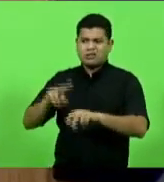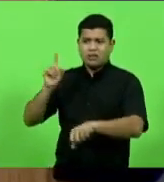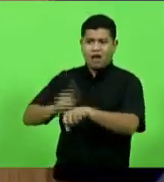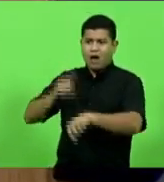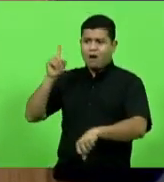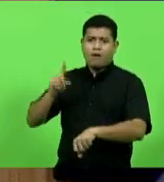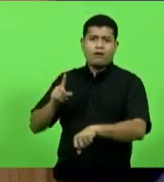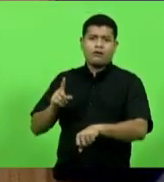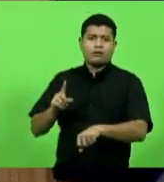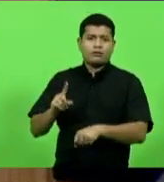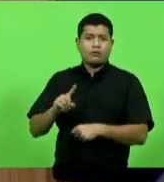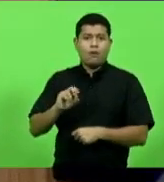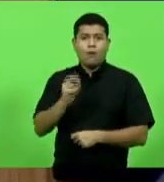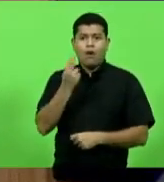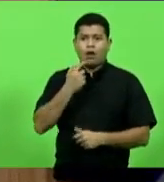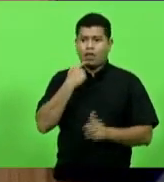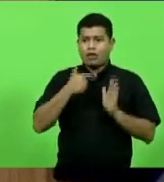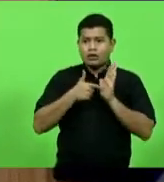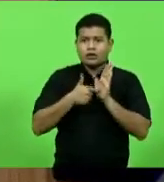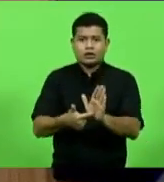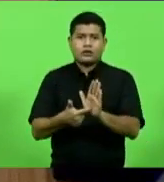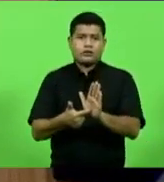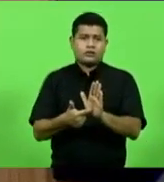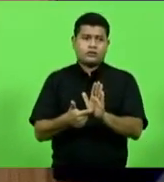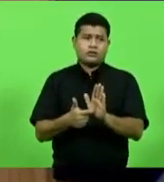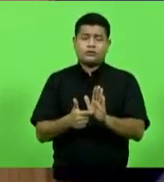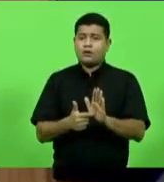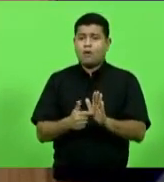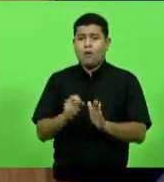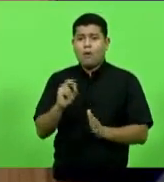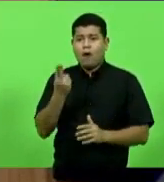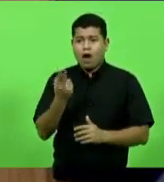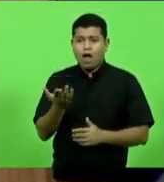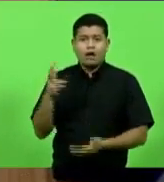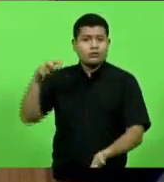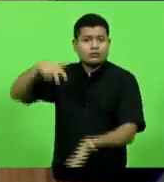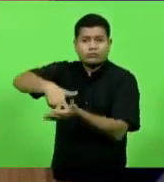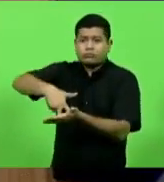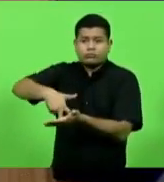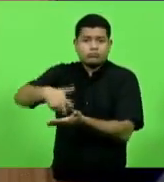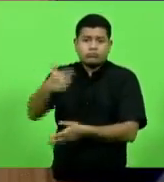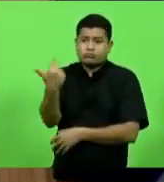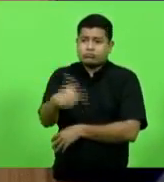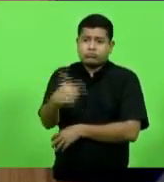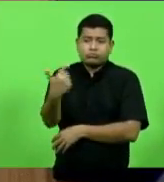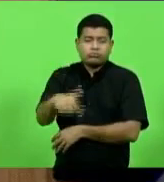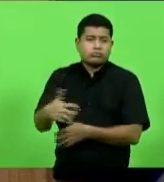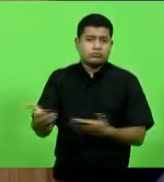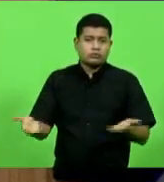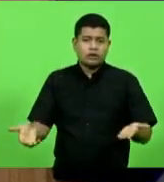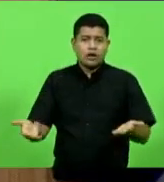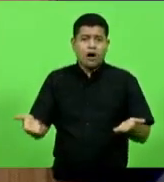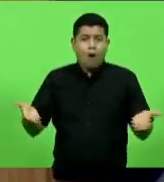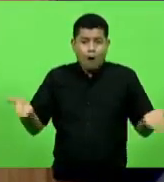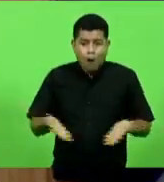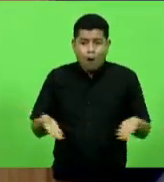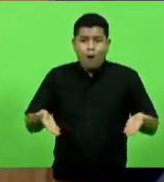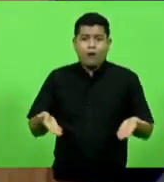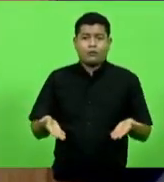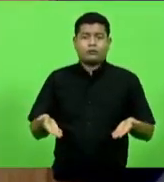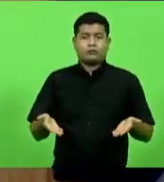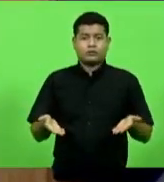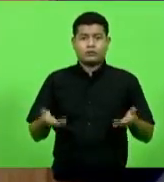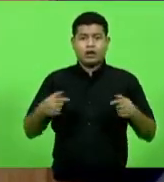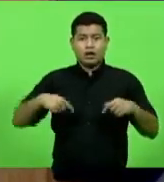não é denunciado, ele não é réu e ele não é condenado. E nós hoje estamos